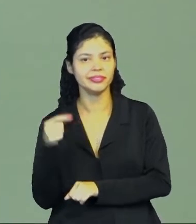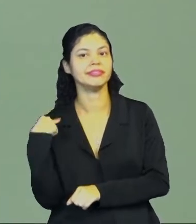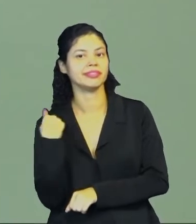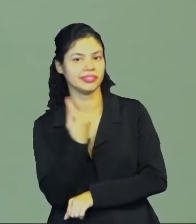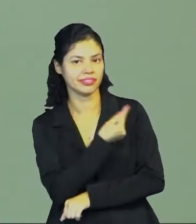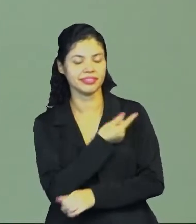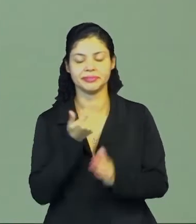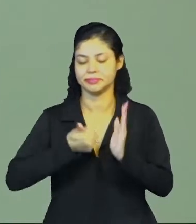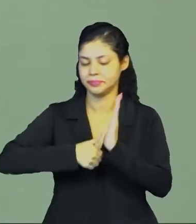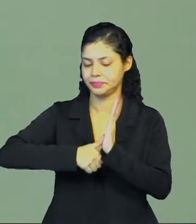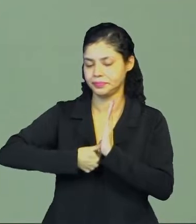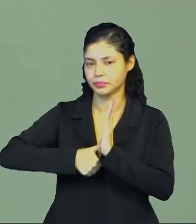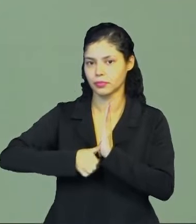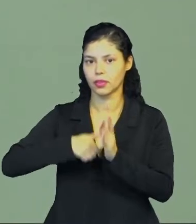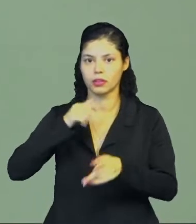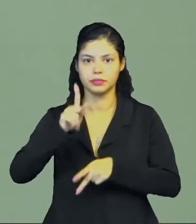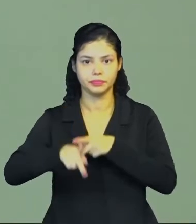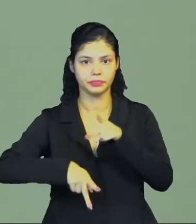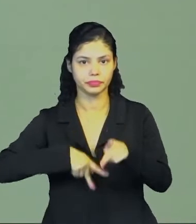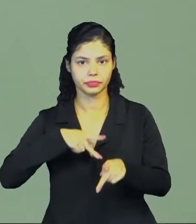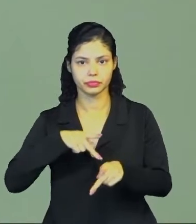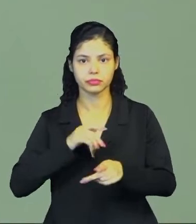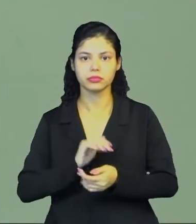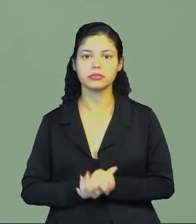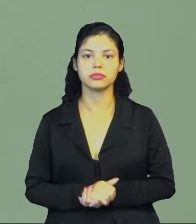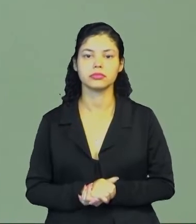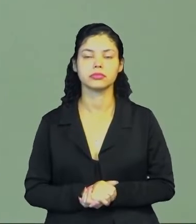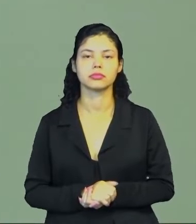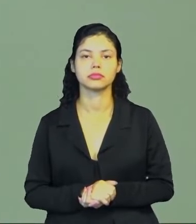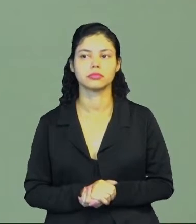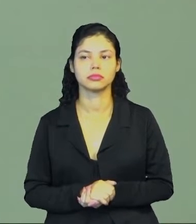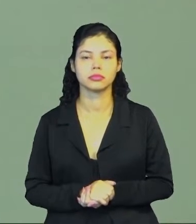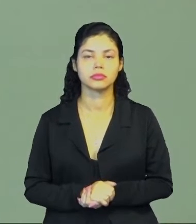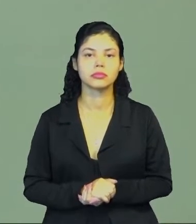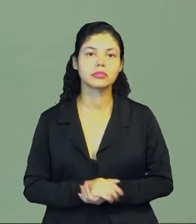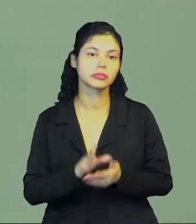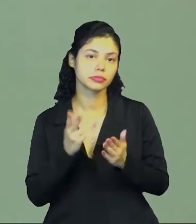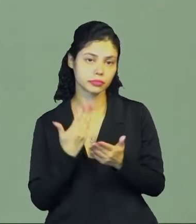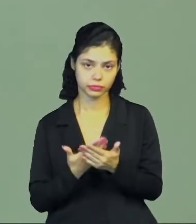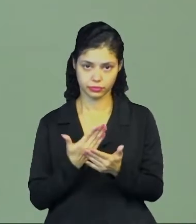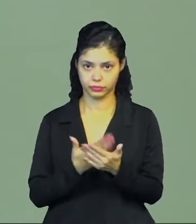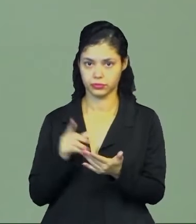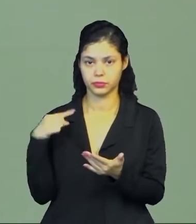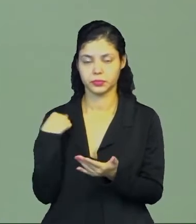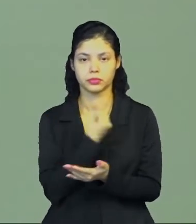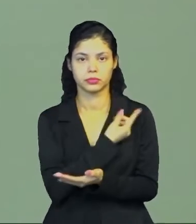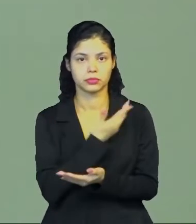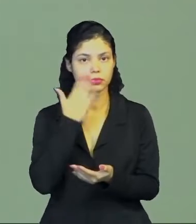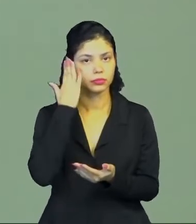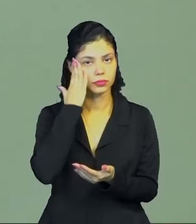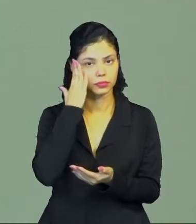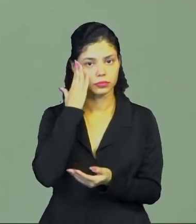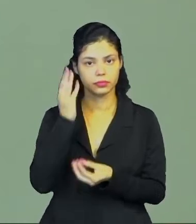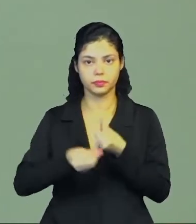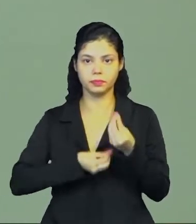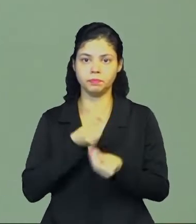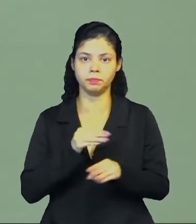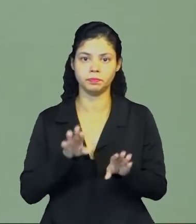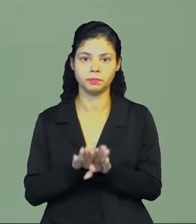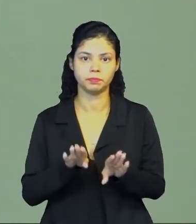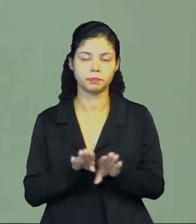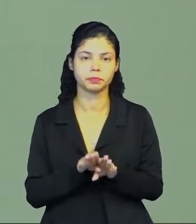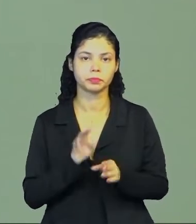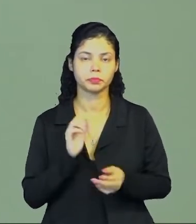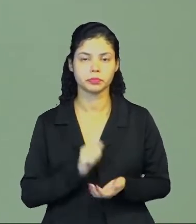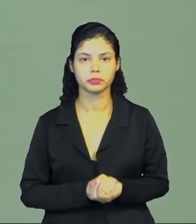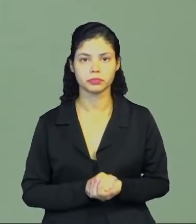para a identidade de um povo, né? Então, graças a esses estudos, a gente começou a entender esse